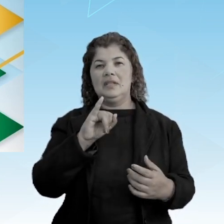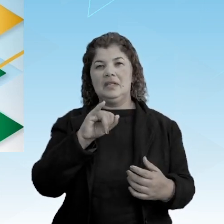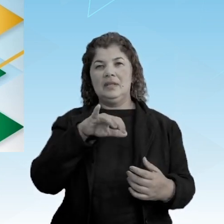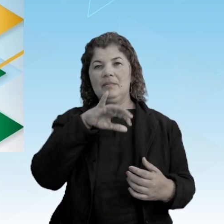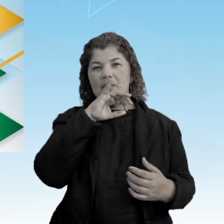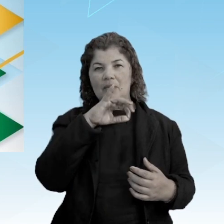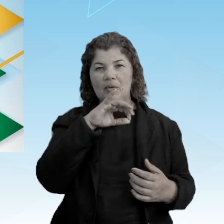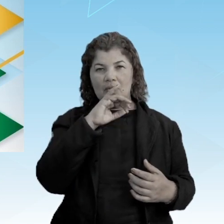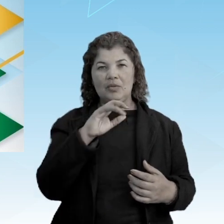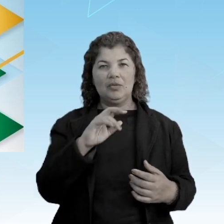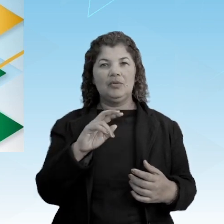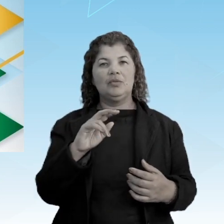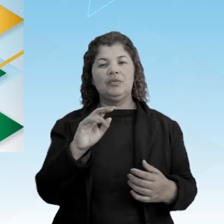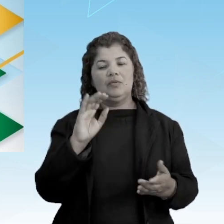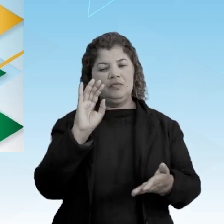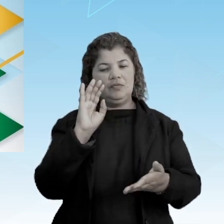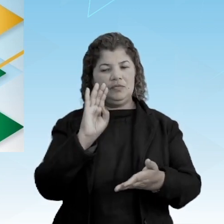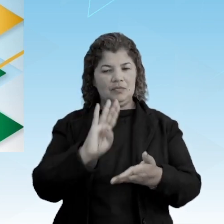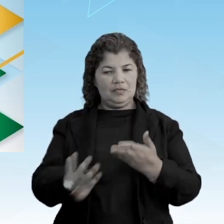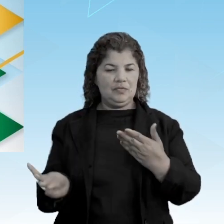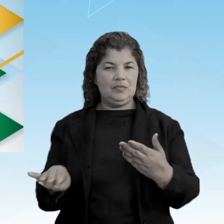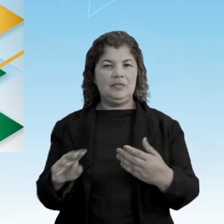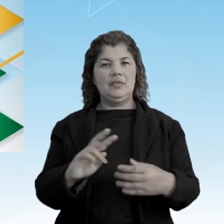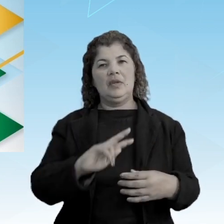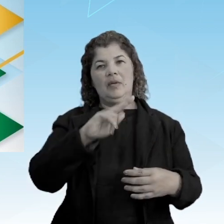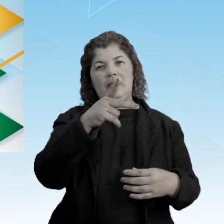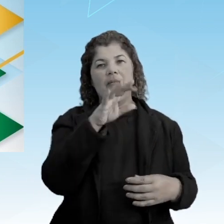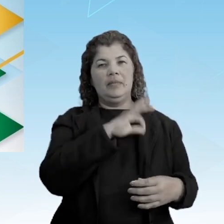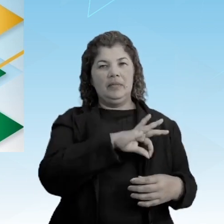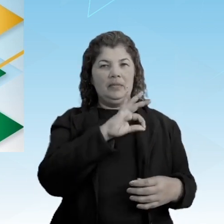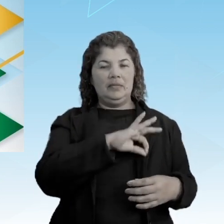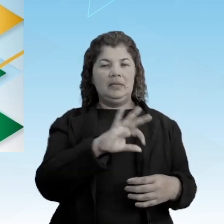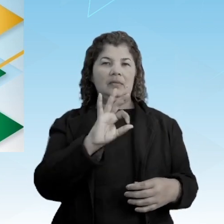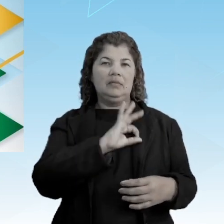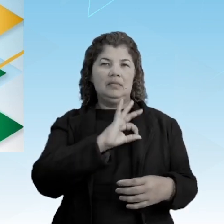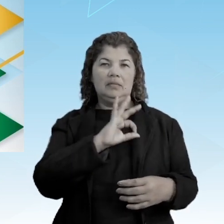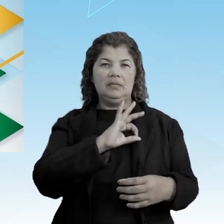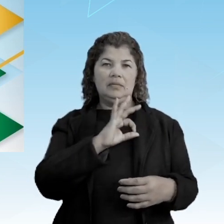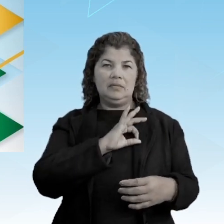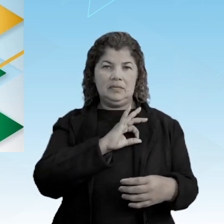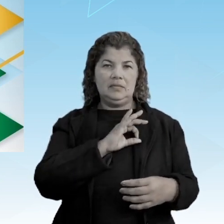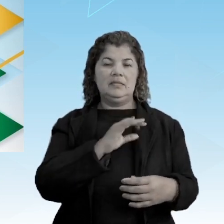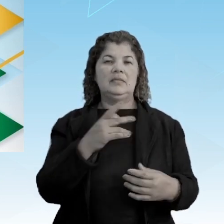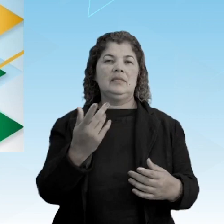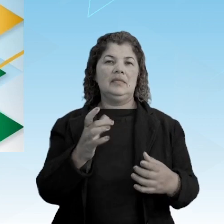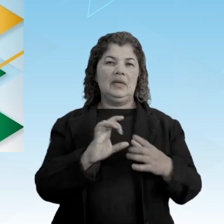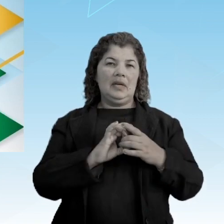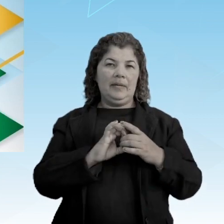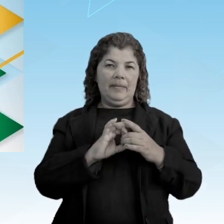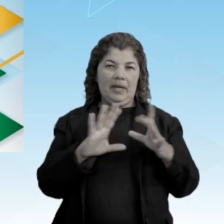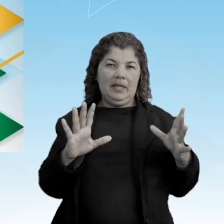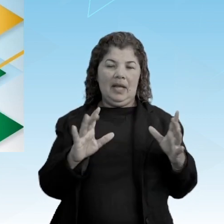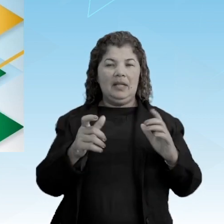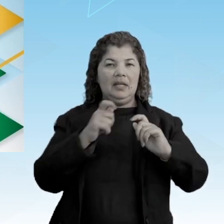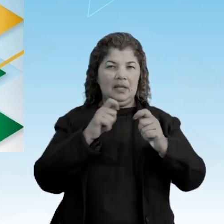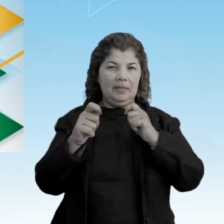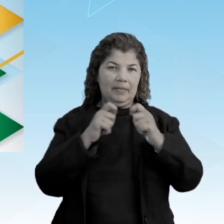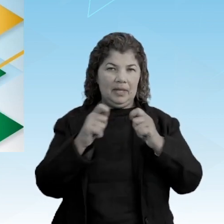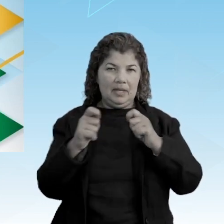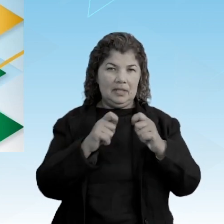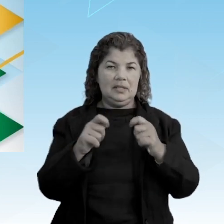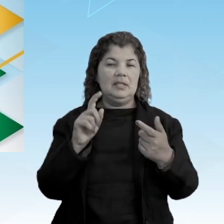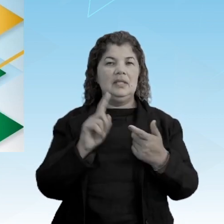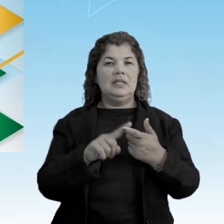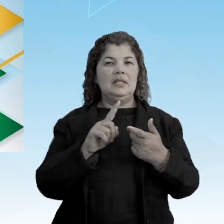aumentou os salários dos soldados, adotou a liberdade de imprensa e a tolerância